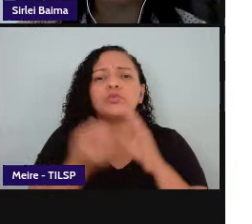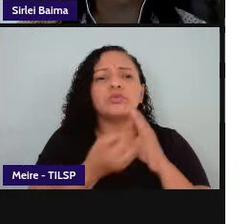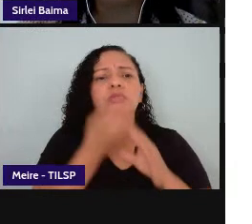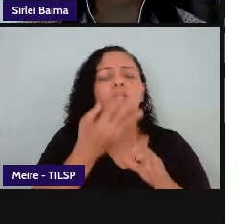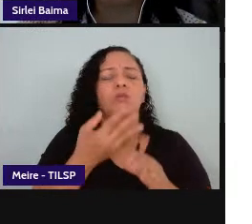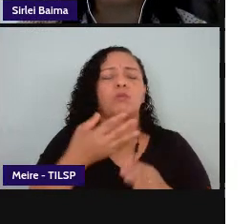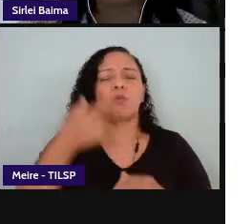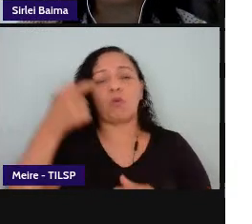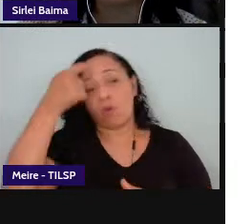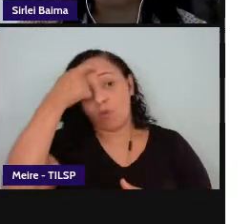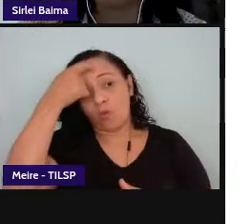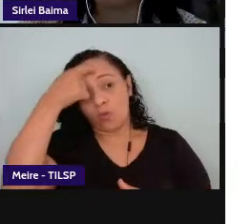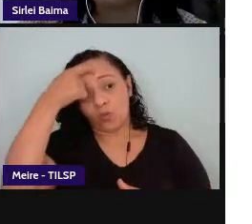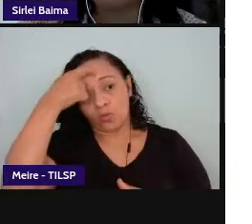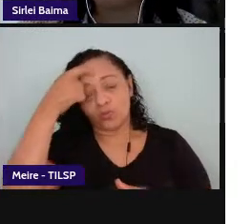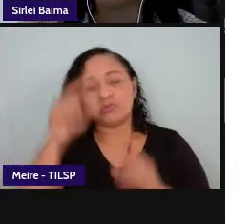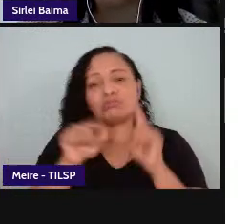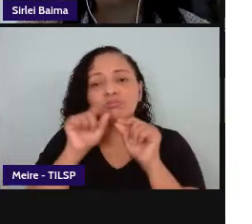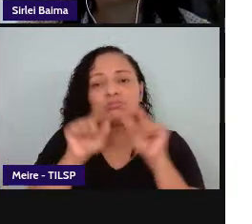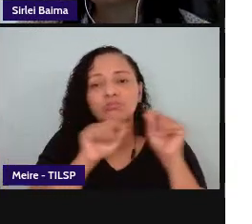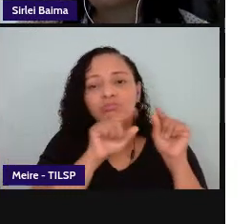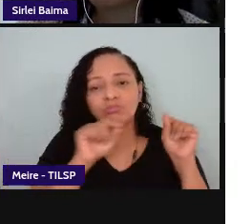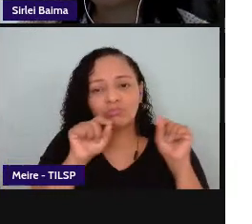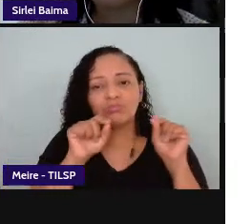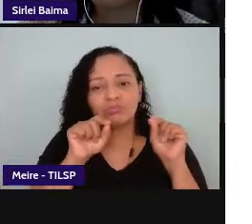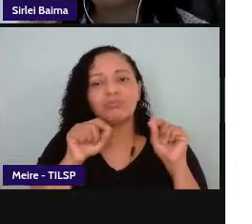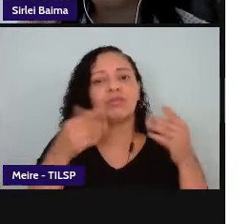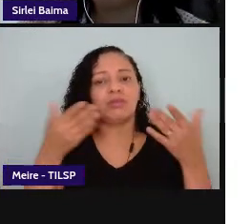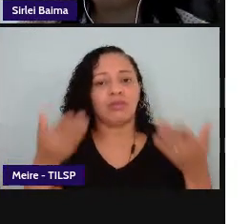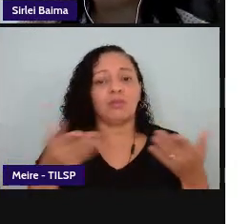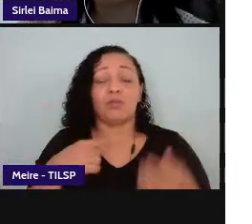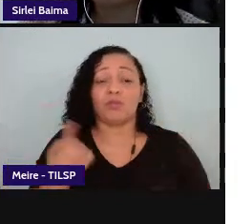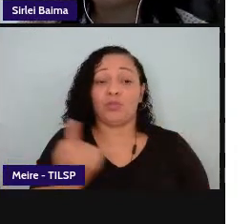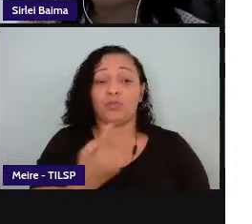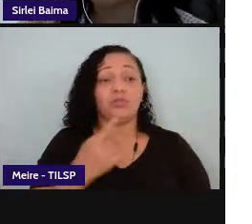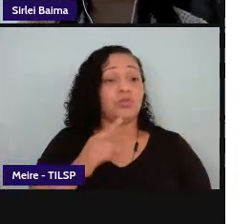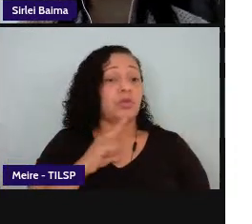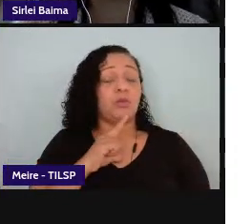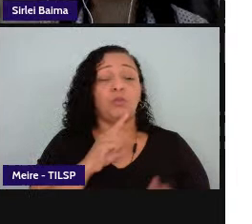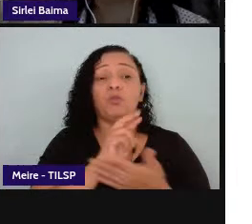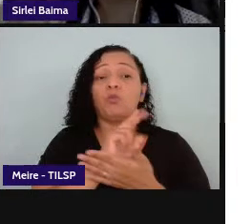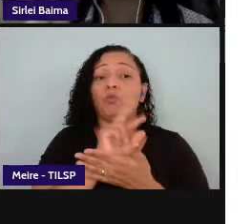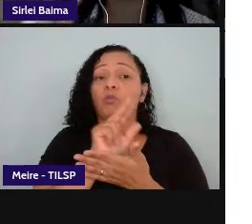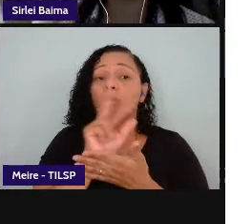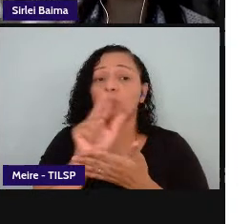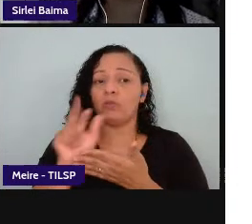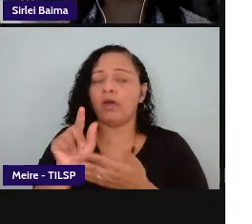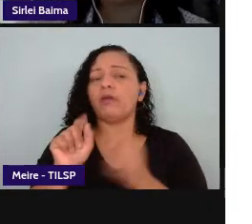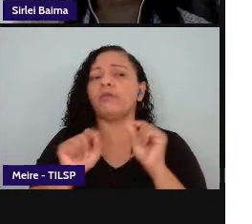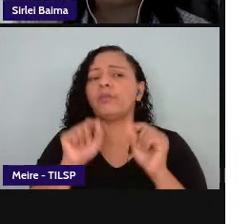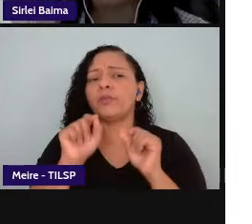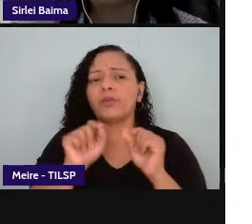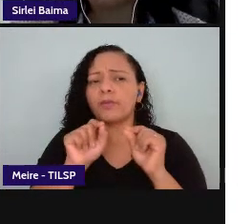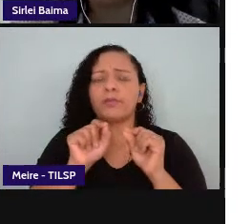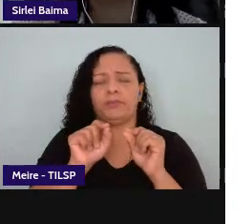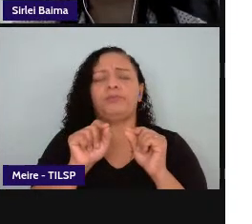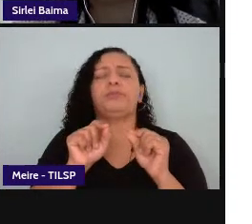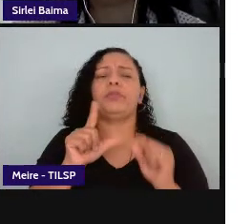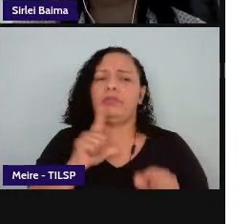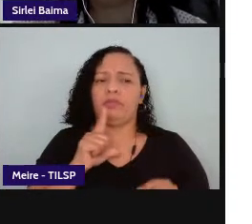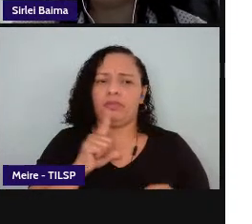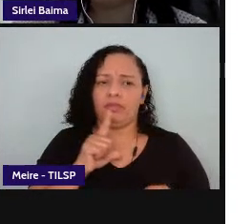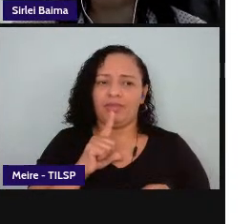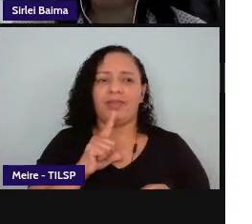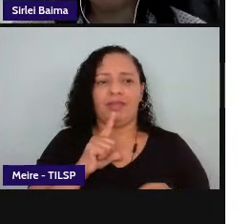circulação de informações e posicionamentos então nós temos ali inúmeros fatores o fator das fake news